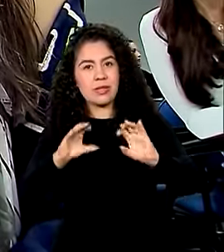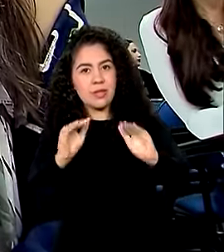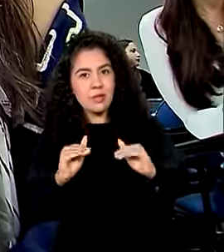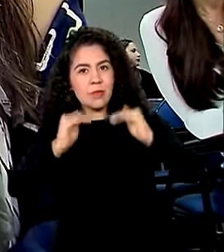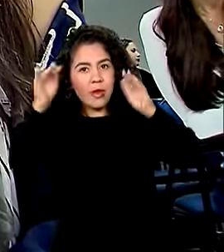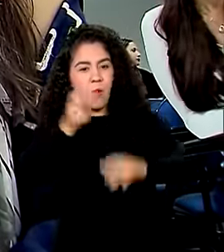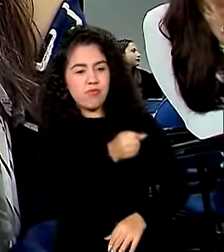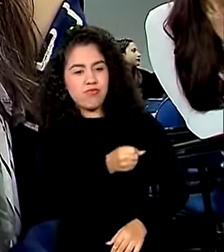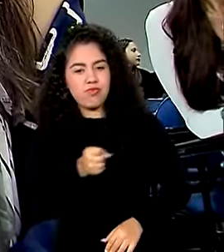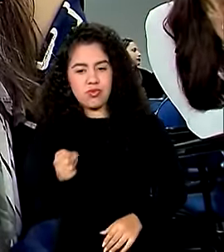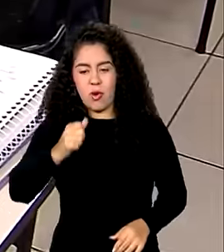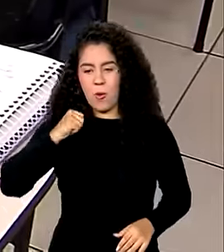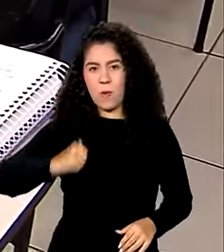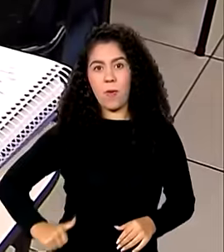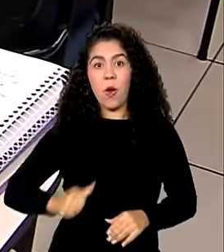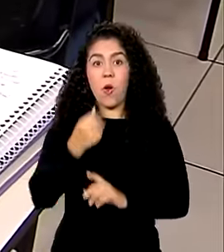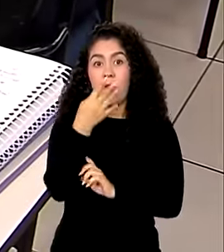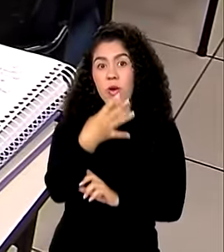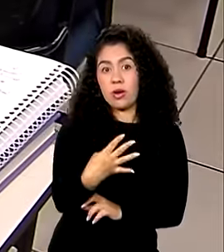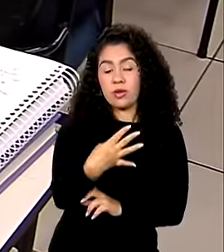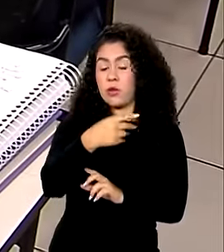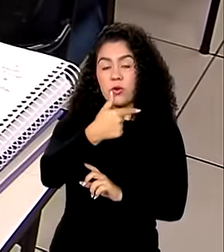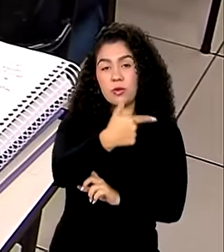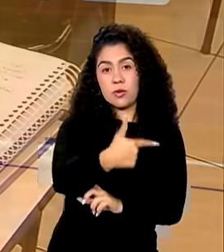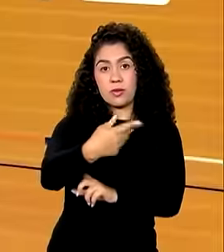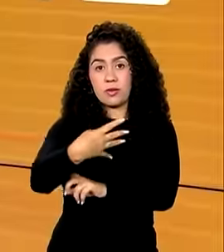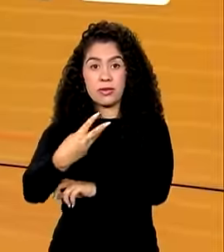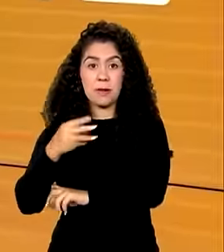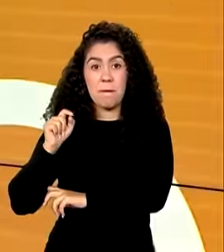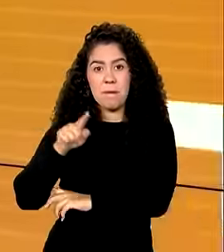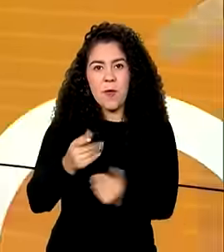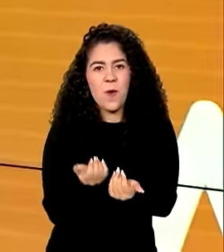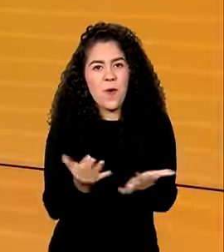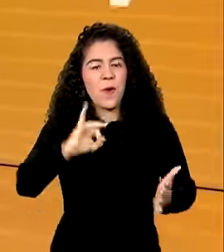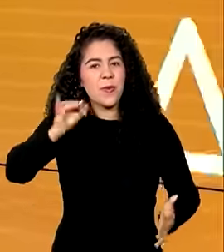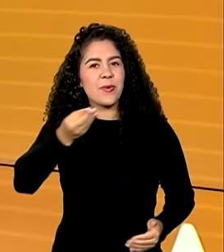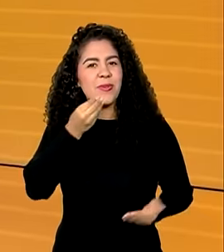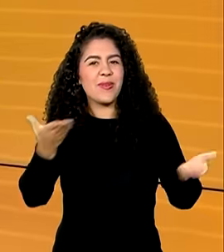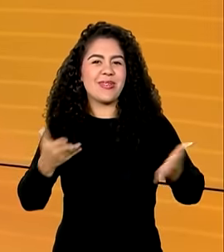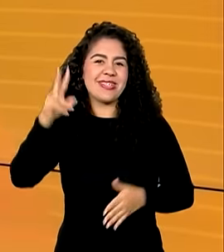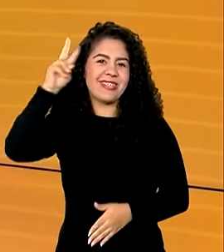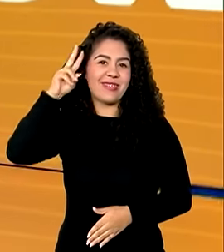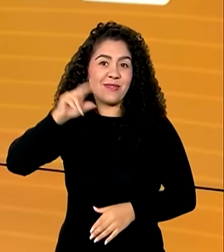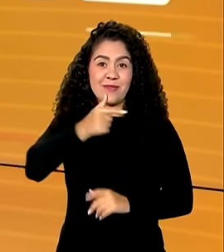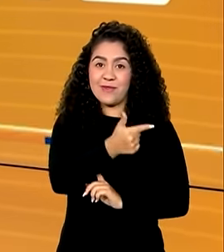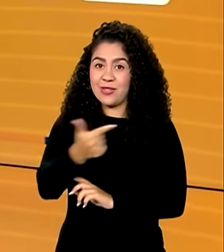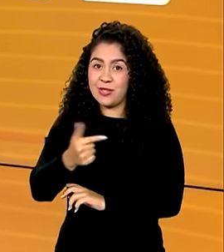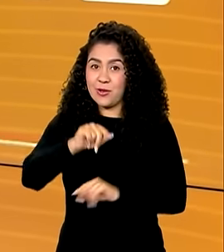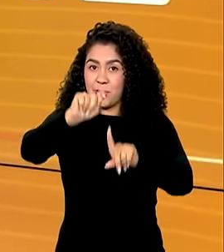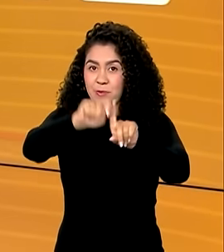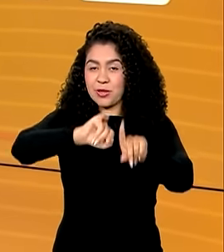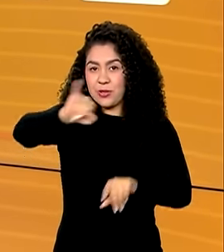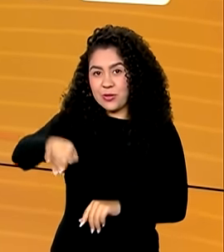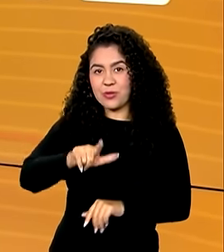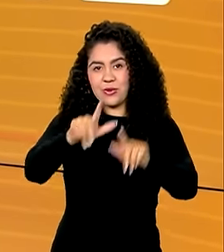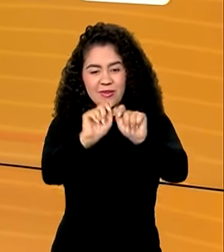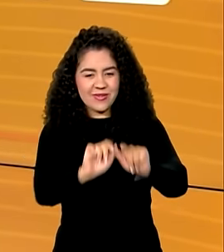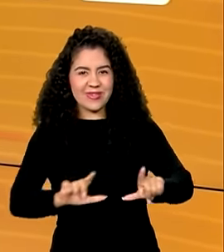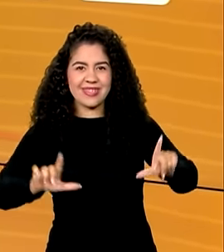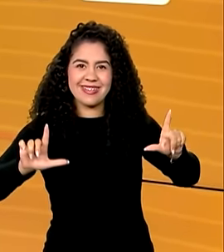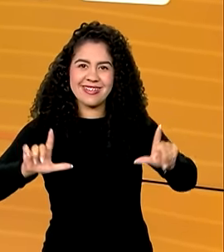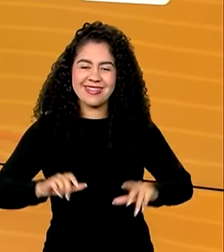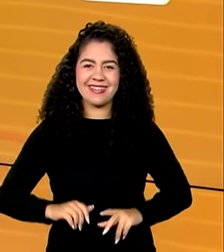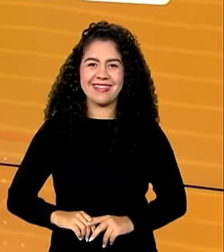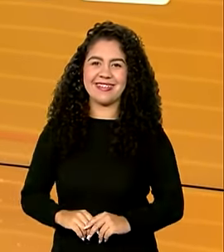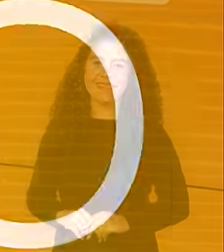243 mil oportunidades. Segunda-feira, 22 de julho, o Brasil em Dia começa agora.